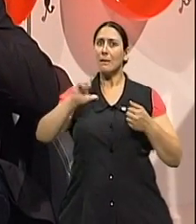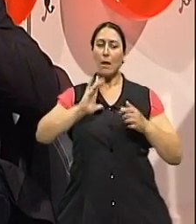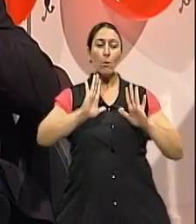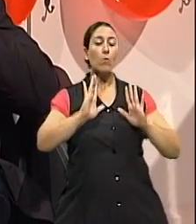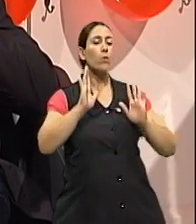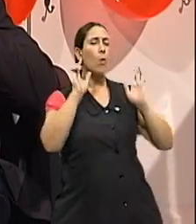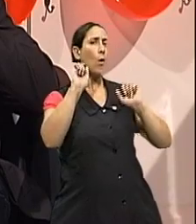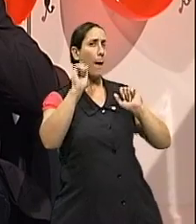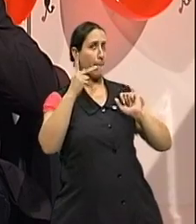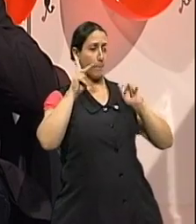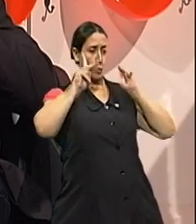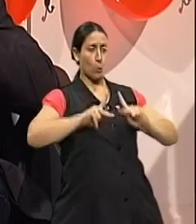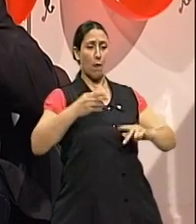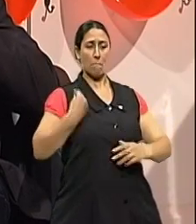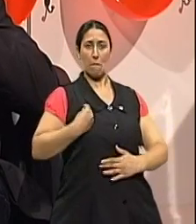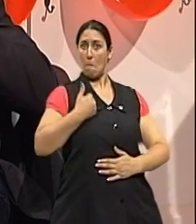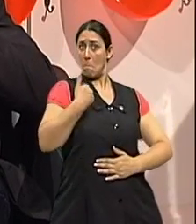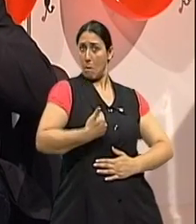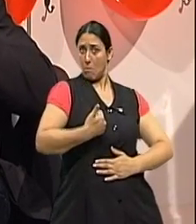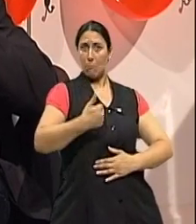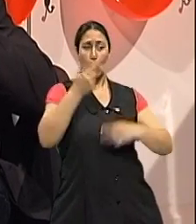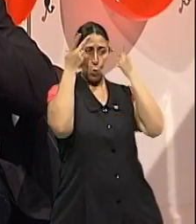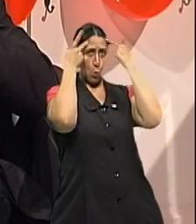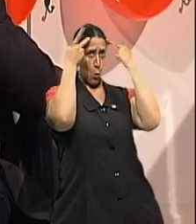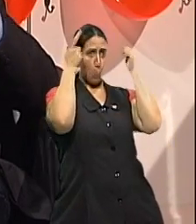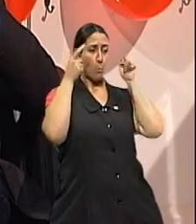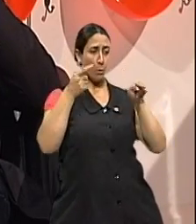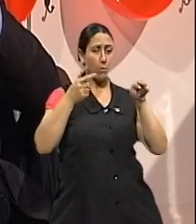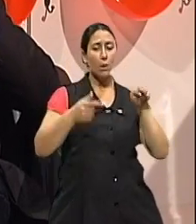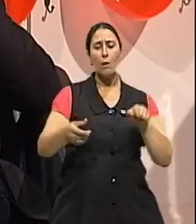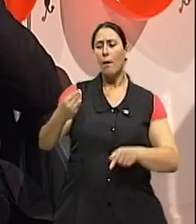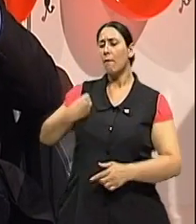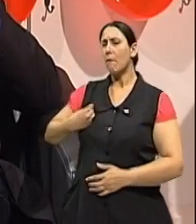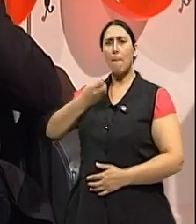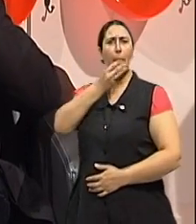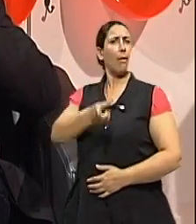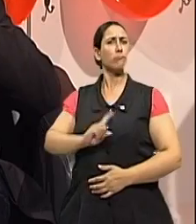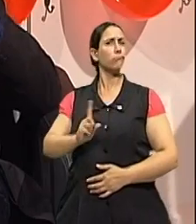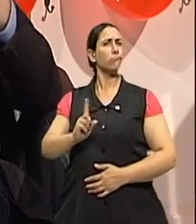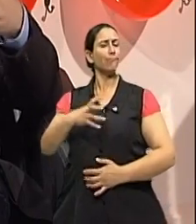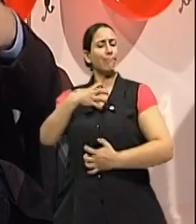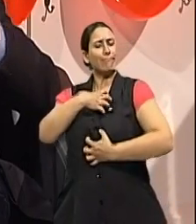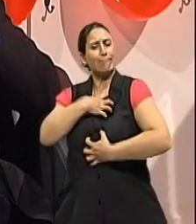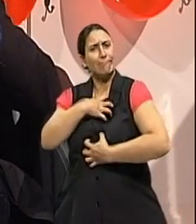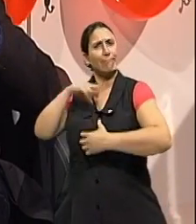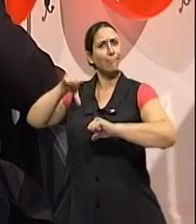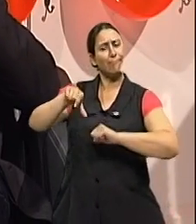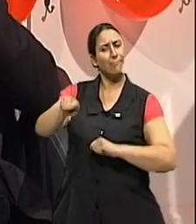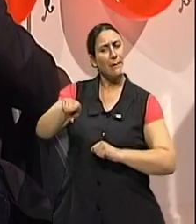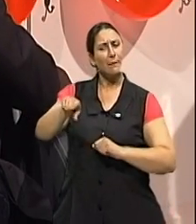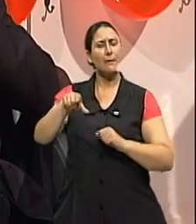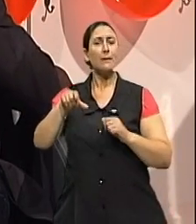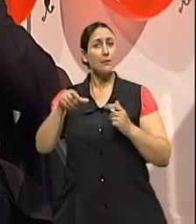vezes muito tênue, né? E obviamente que existe dentro, então, desse...